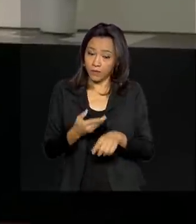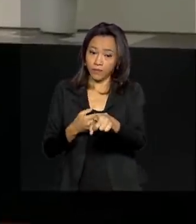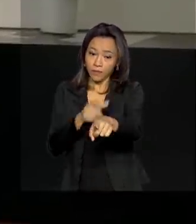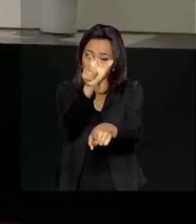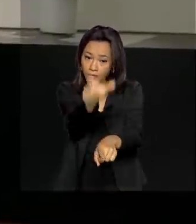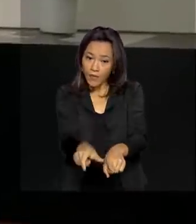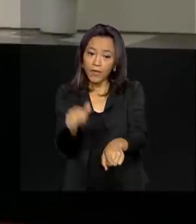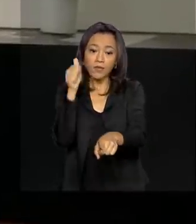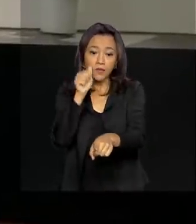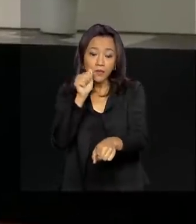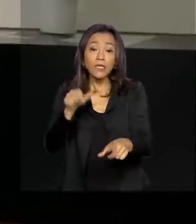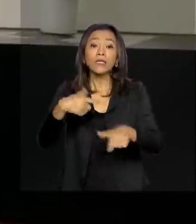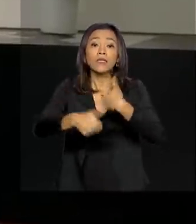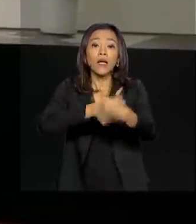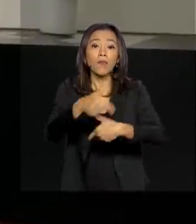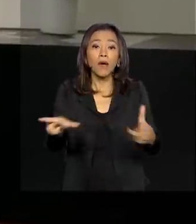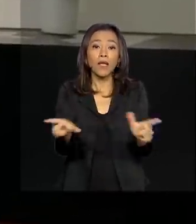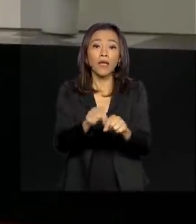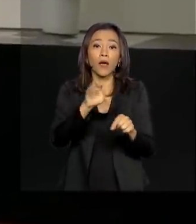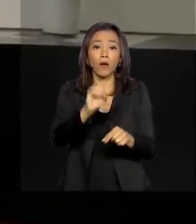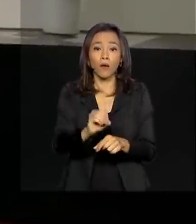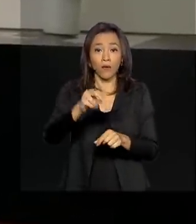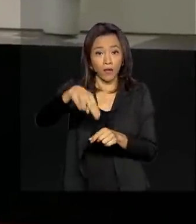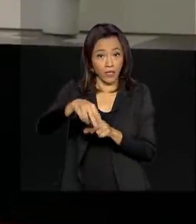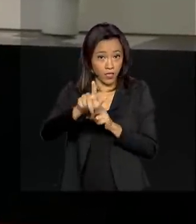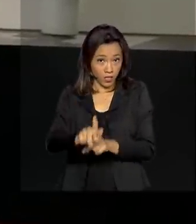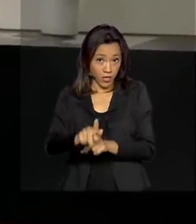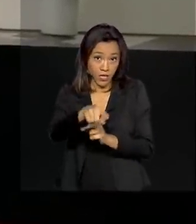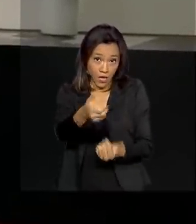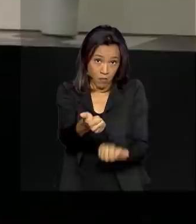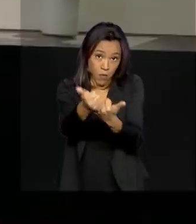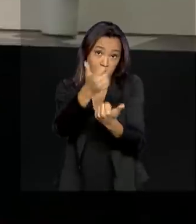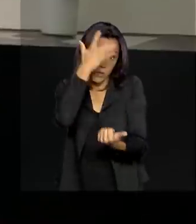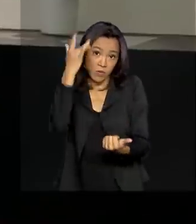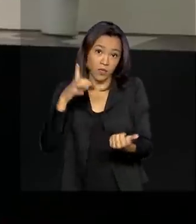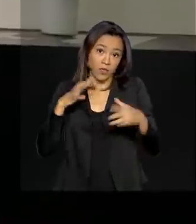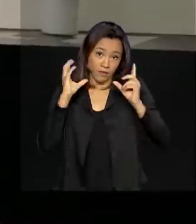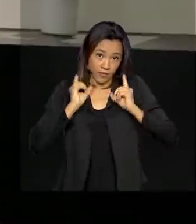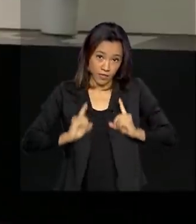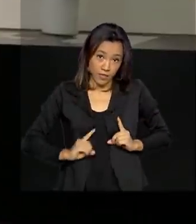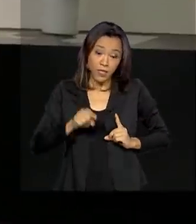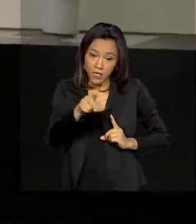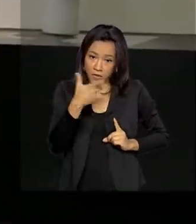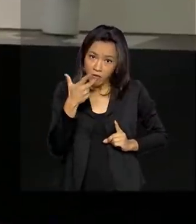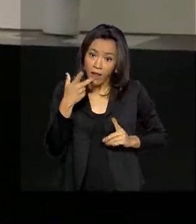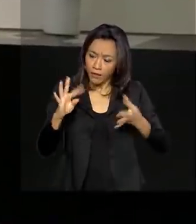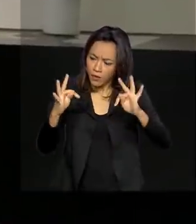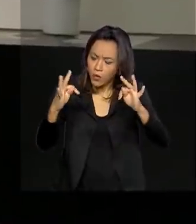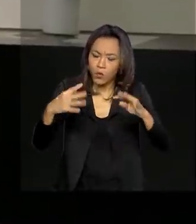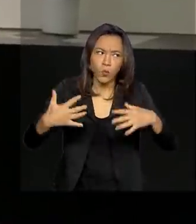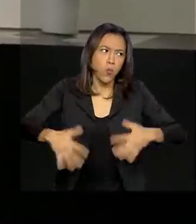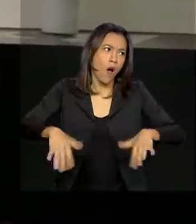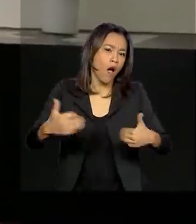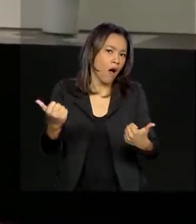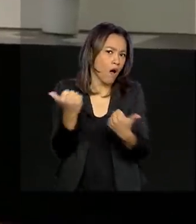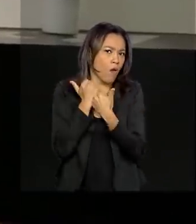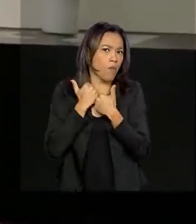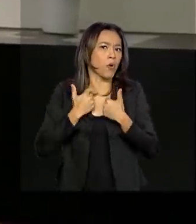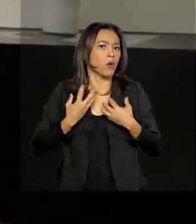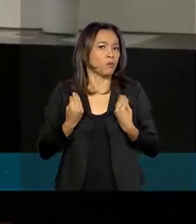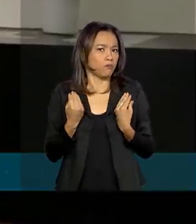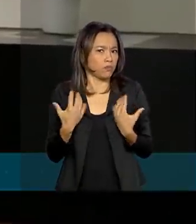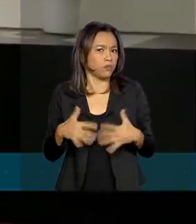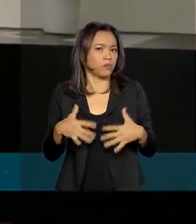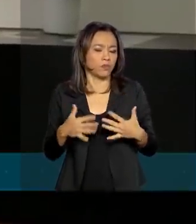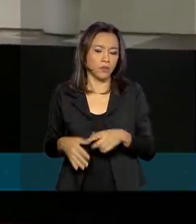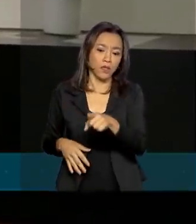trabalha em uma ONG que ajuda pessoas com deficiência no Distrito Federal e conta que a tecnologia é uma ajuda e tanto. Hoje aqui